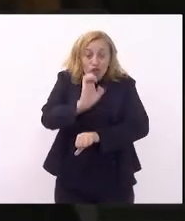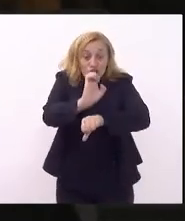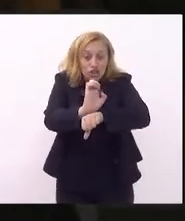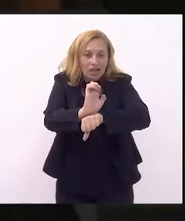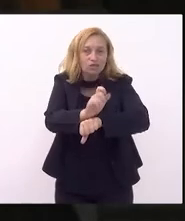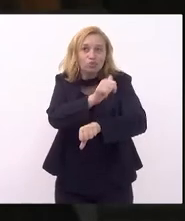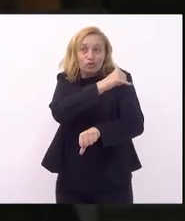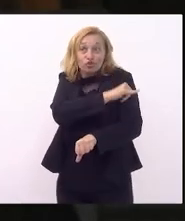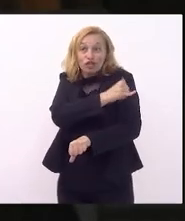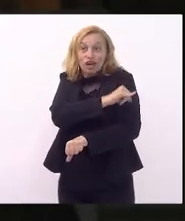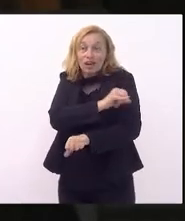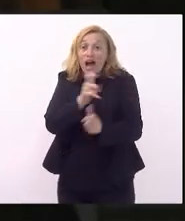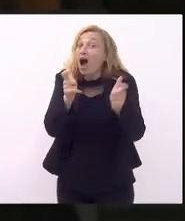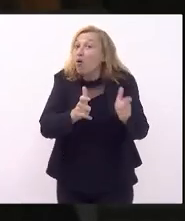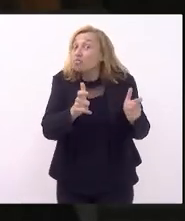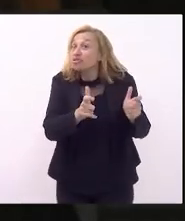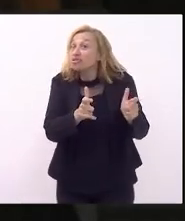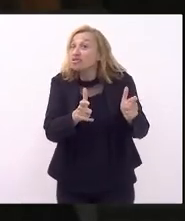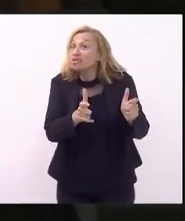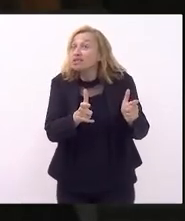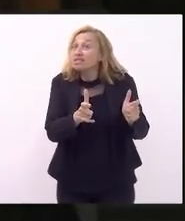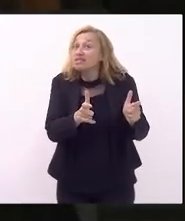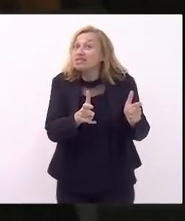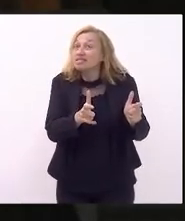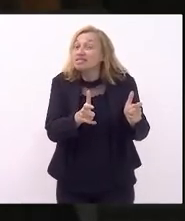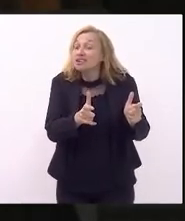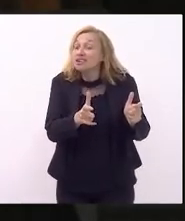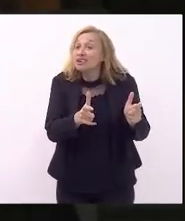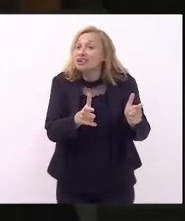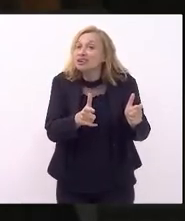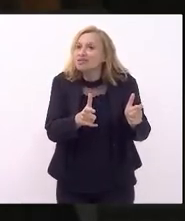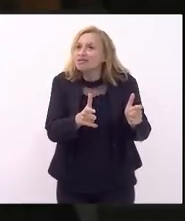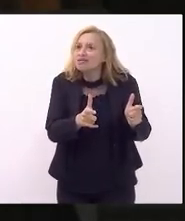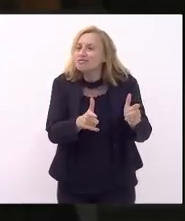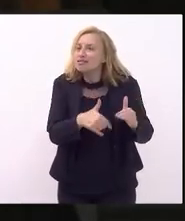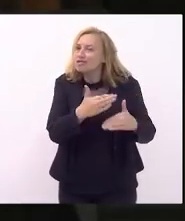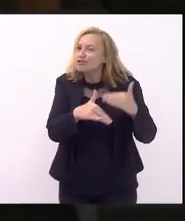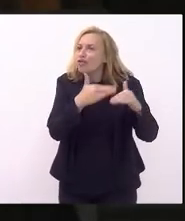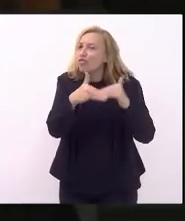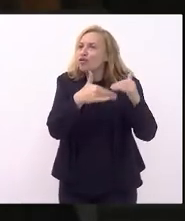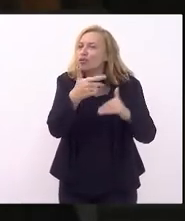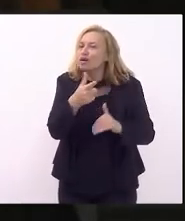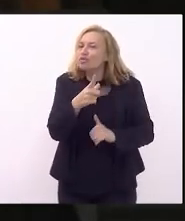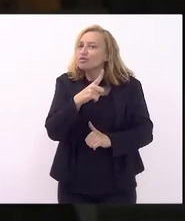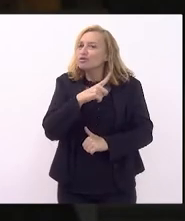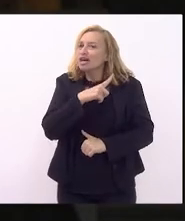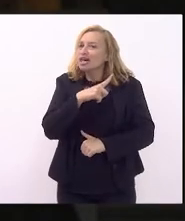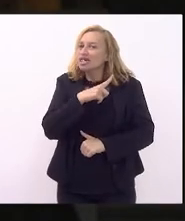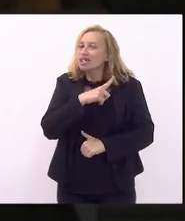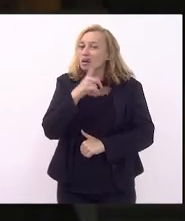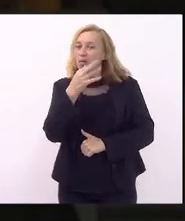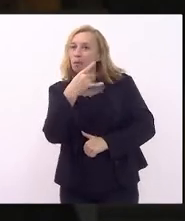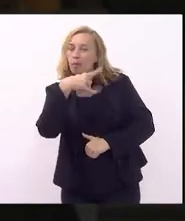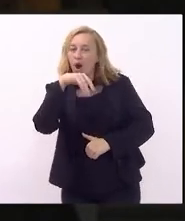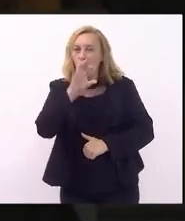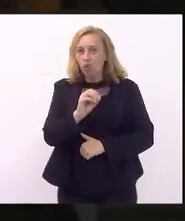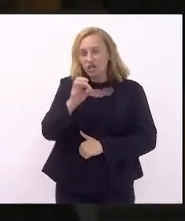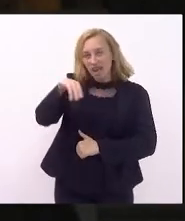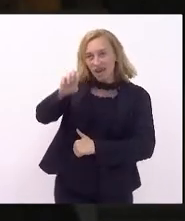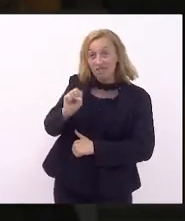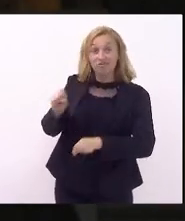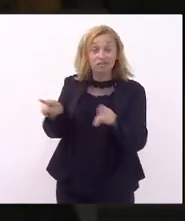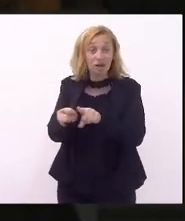Janeiro, onde fez vida o senhor Paulo Guedes e também o